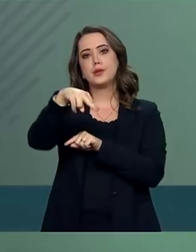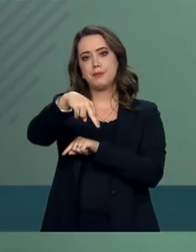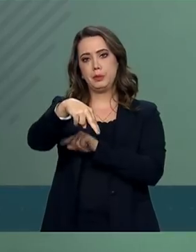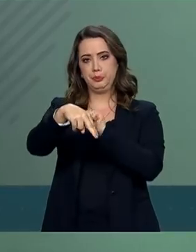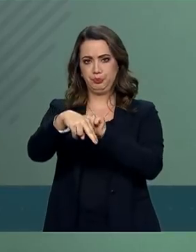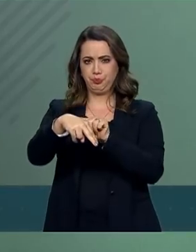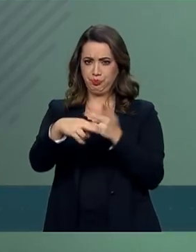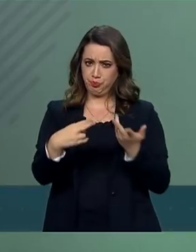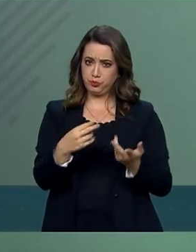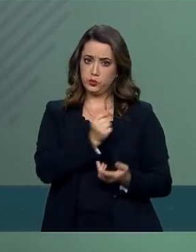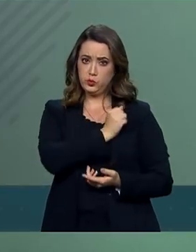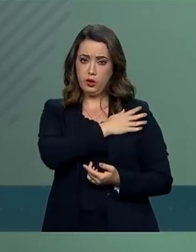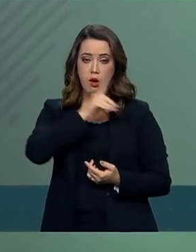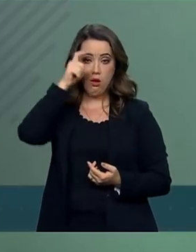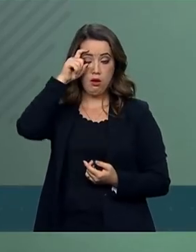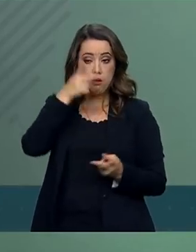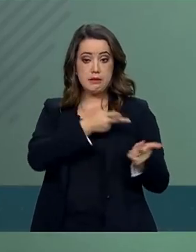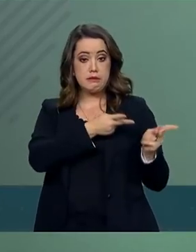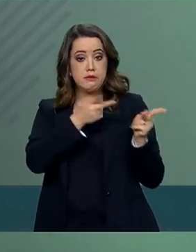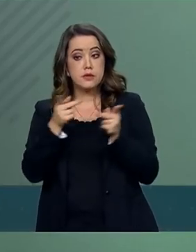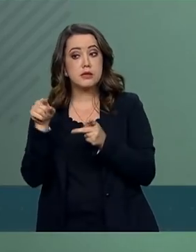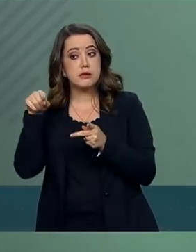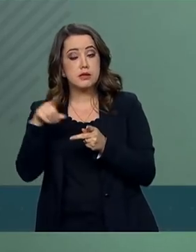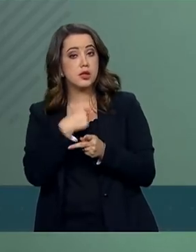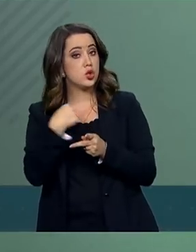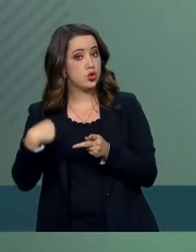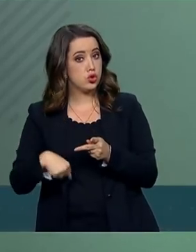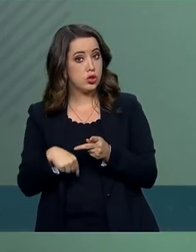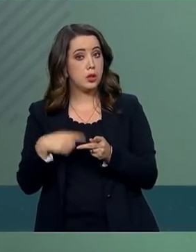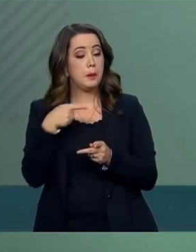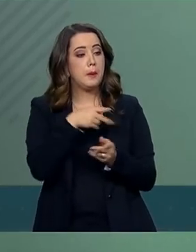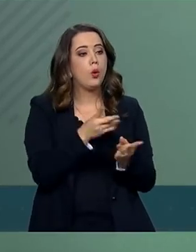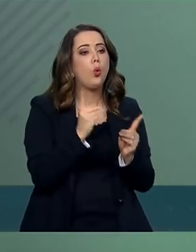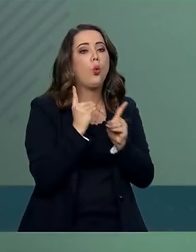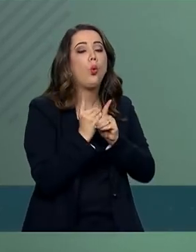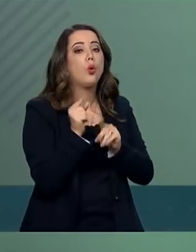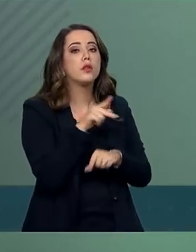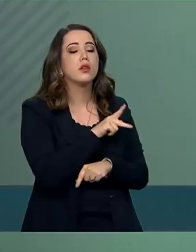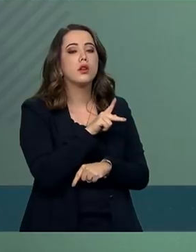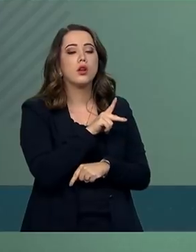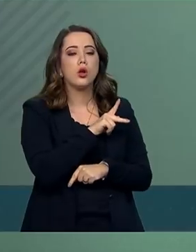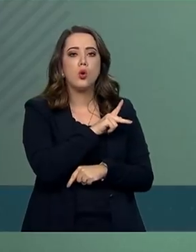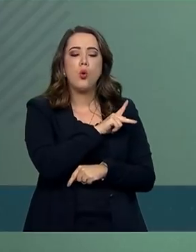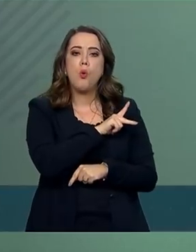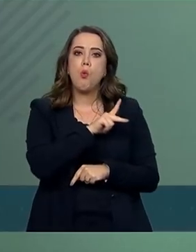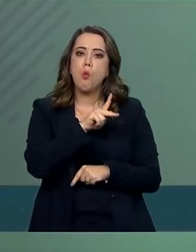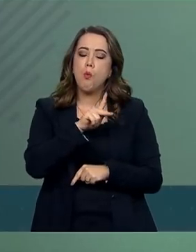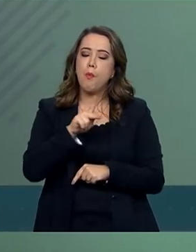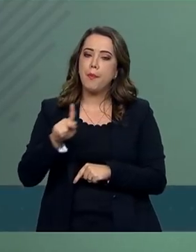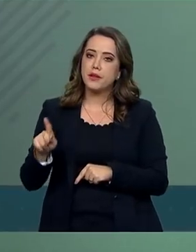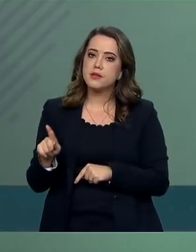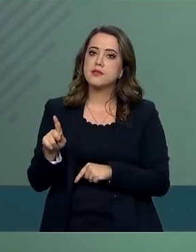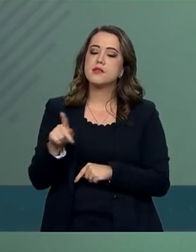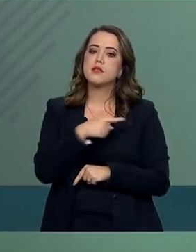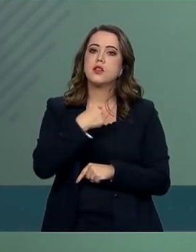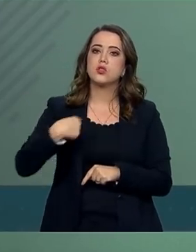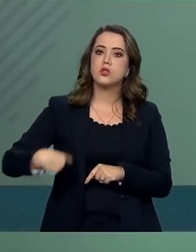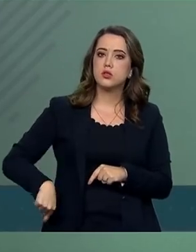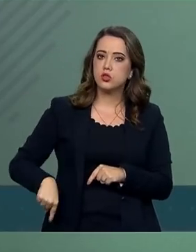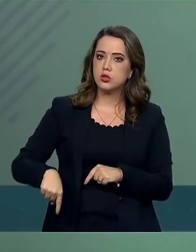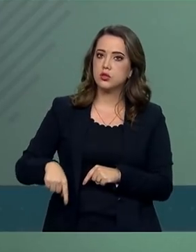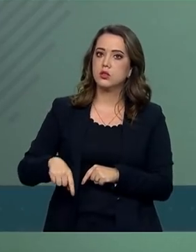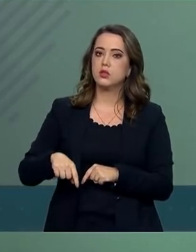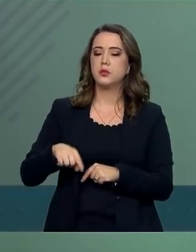recebido naquele país pelo presidente da República Popular da China, senhor Xi Jinping.